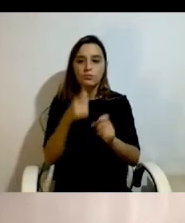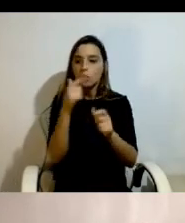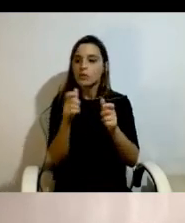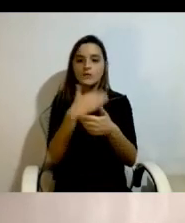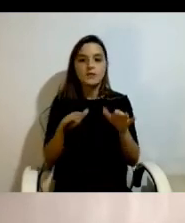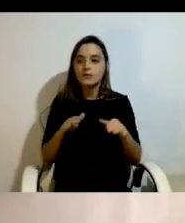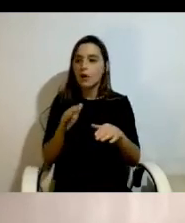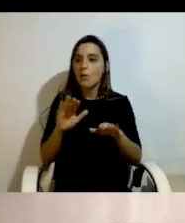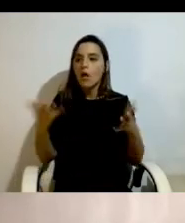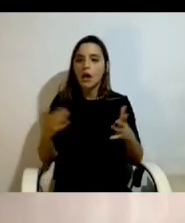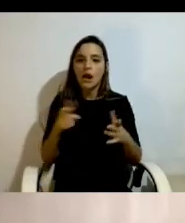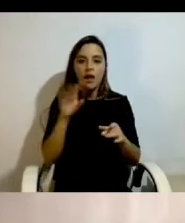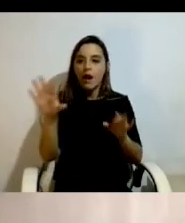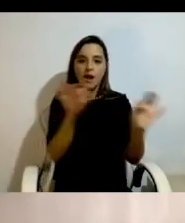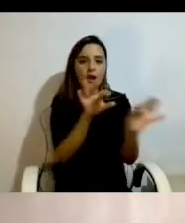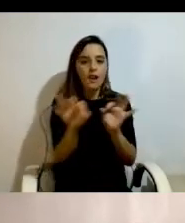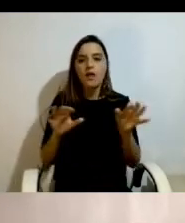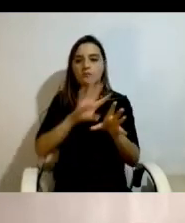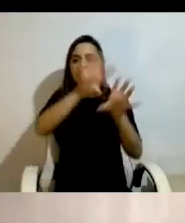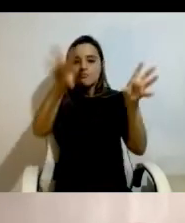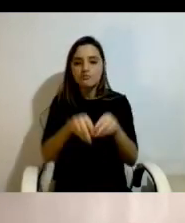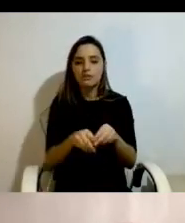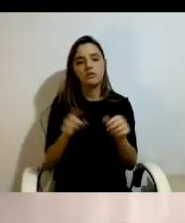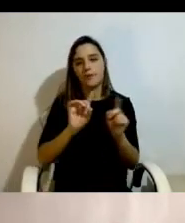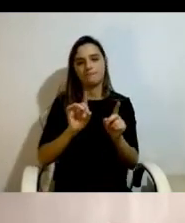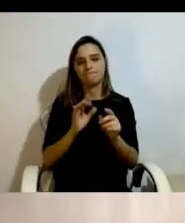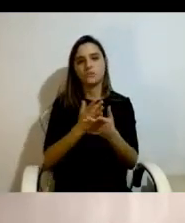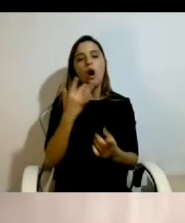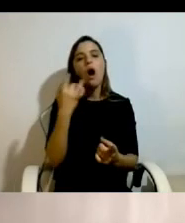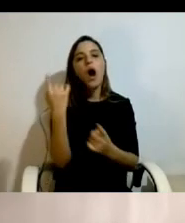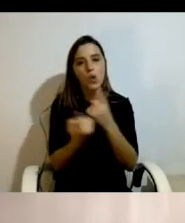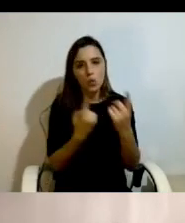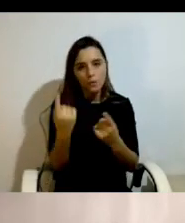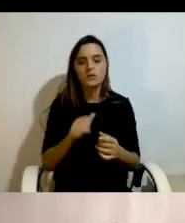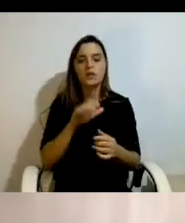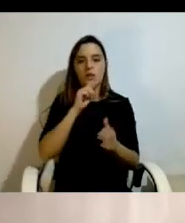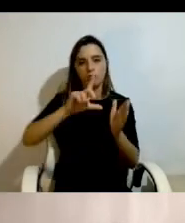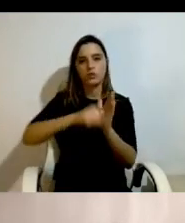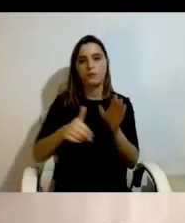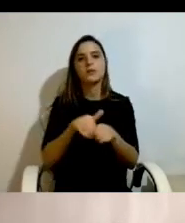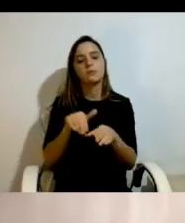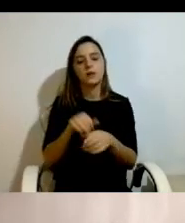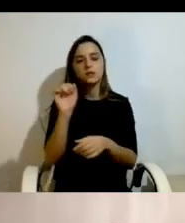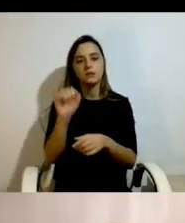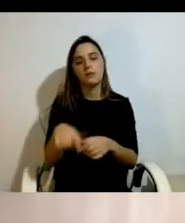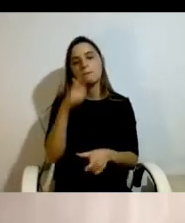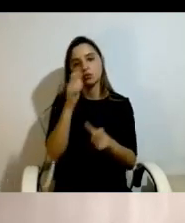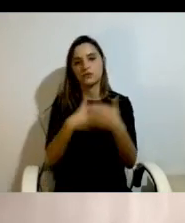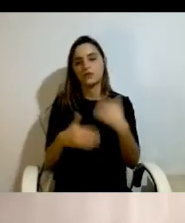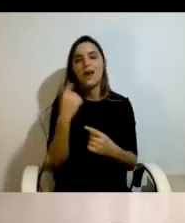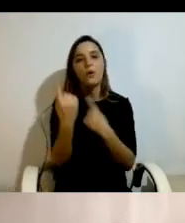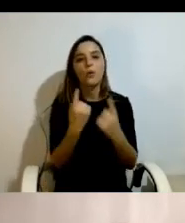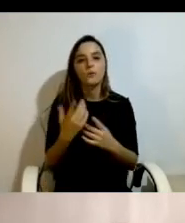comprometido em termos a estes níveis e não, como a Mónica já disse, não permitiu a homogeneidade